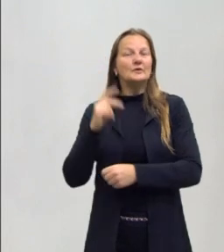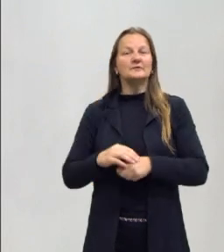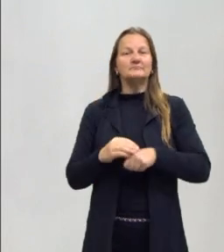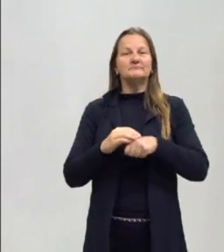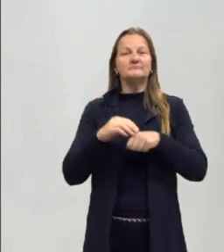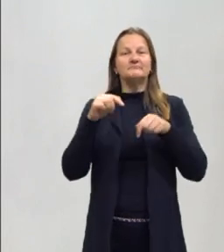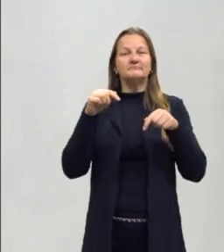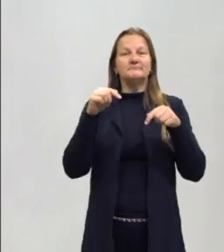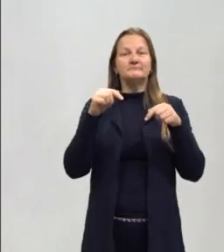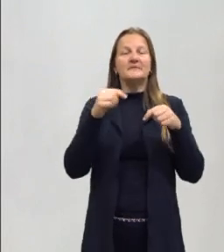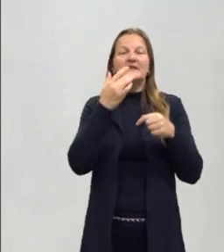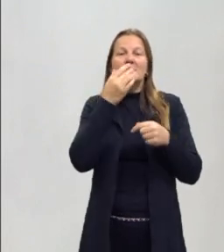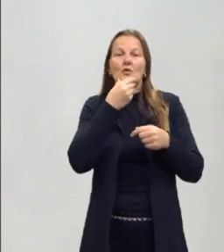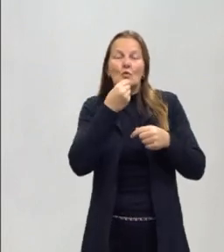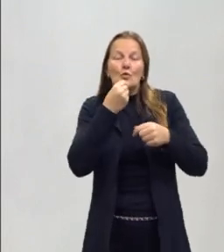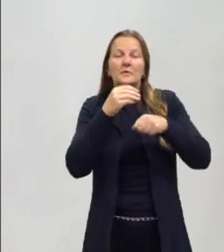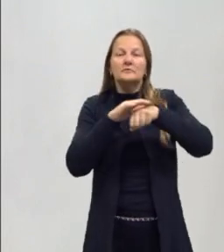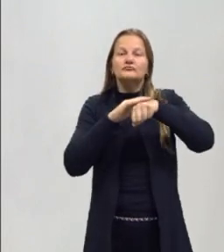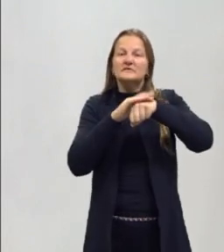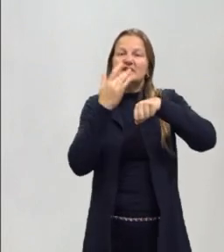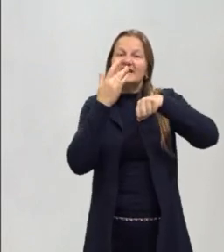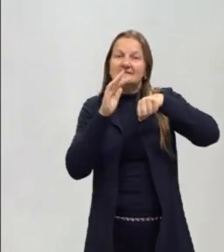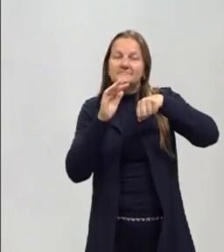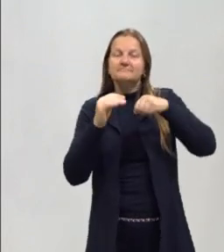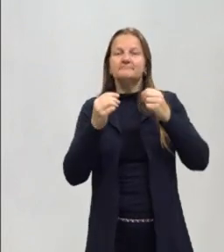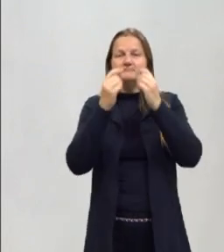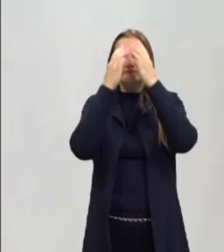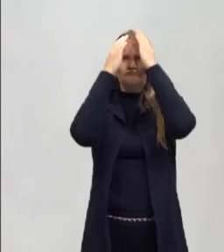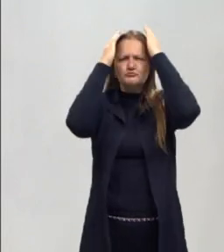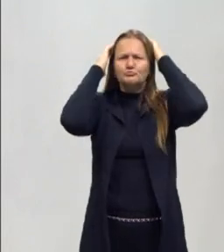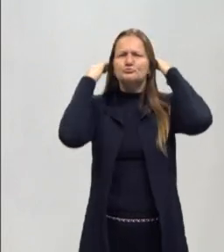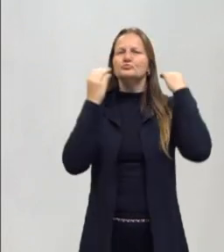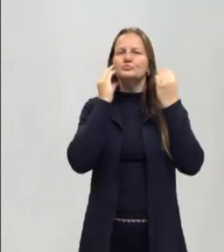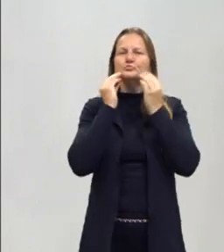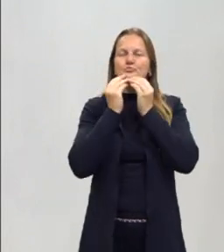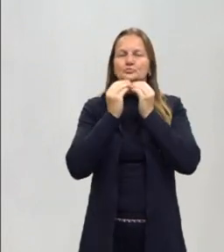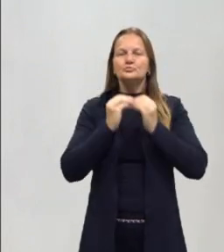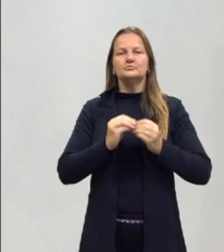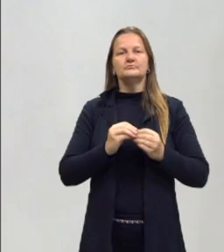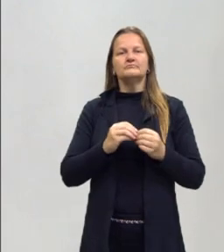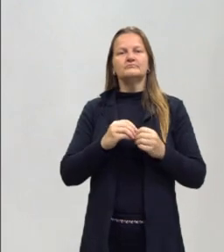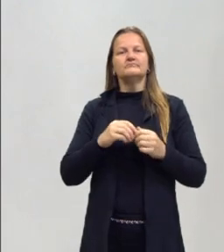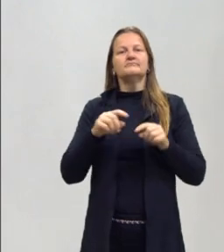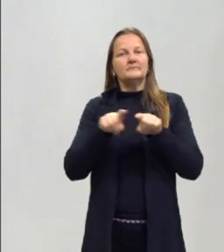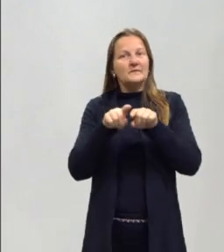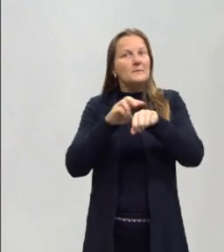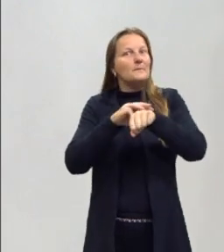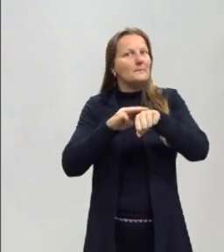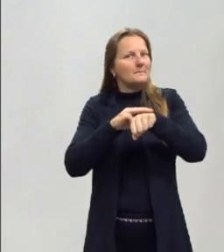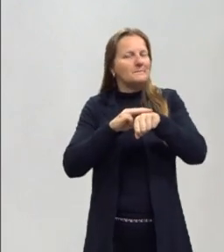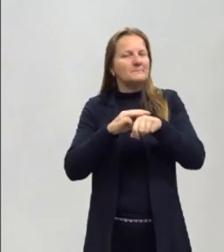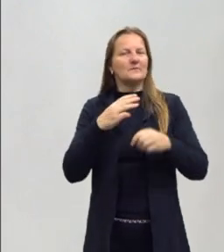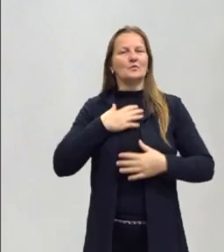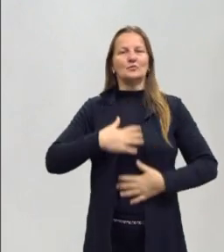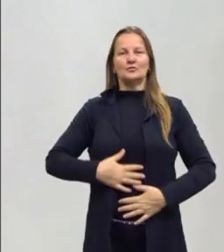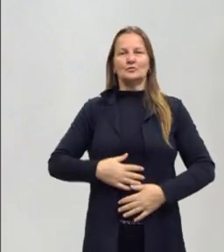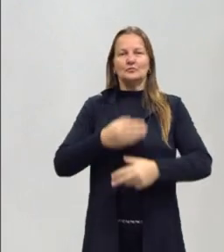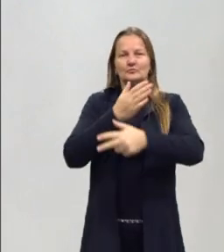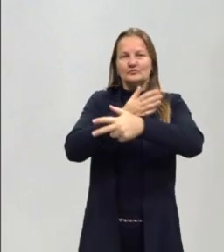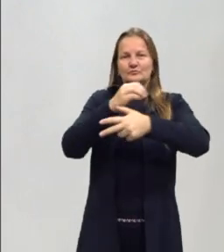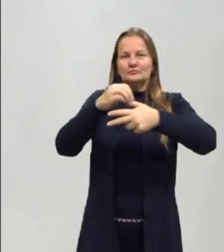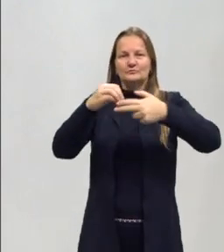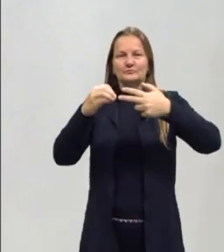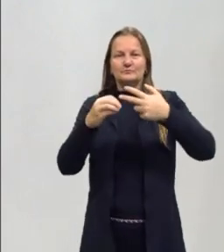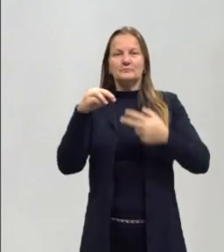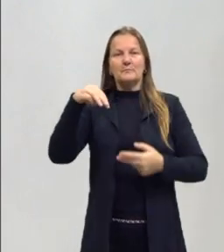branco, tenho cabelo curto, castanho bem escuro, tenho uma barba comprida, também castanha, estou usando a camiseta magenta do